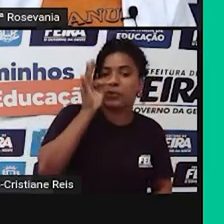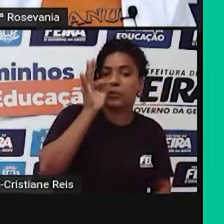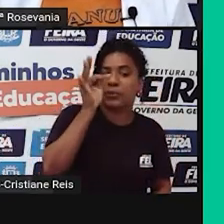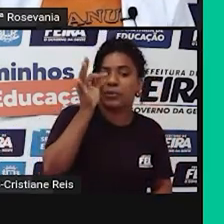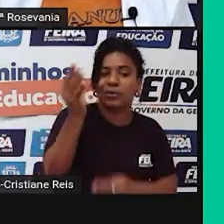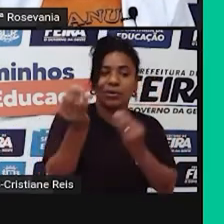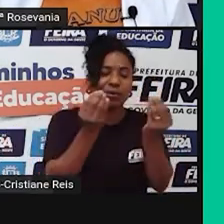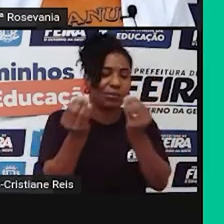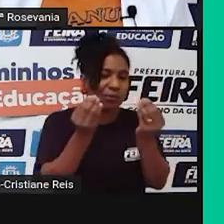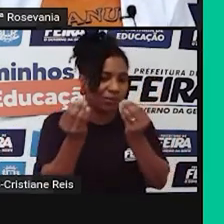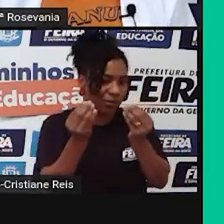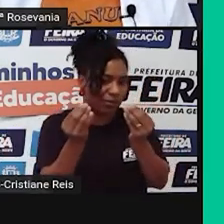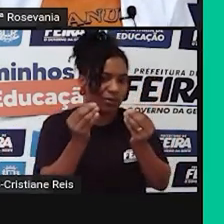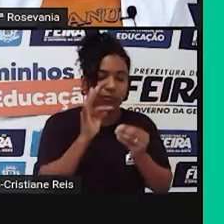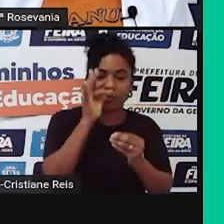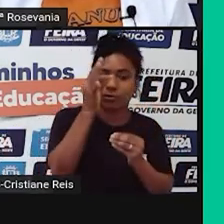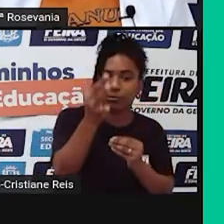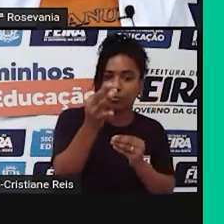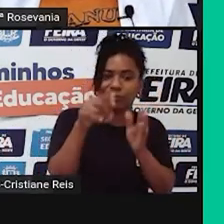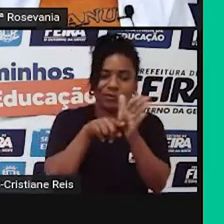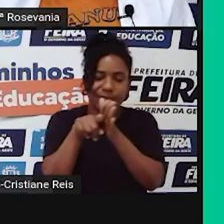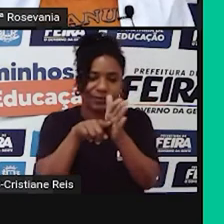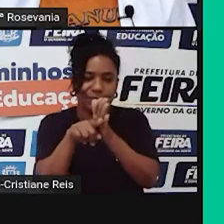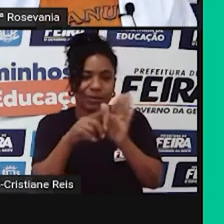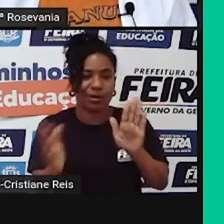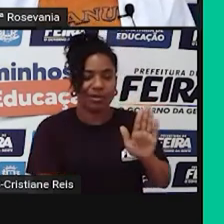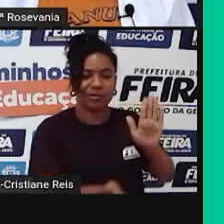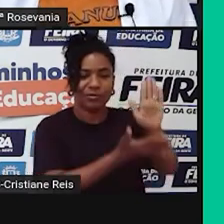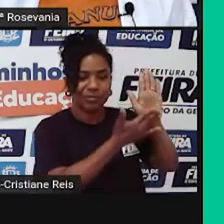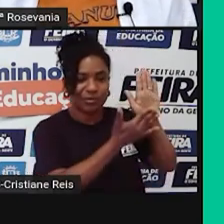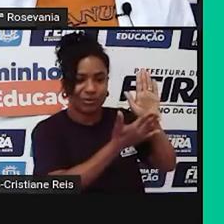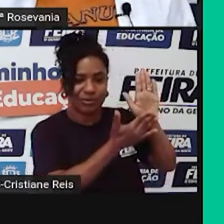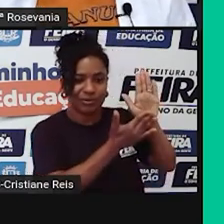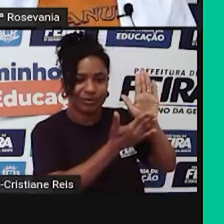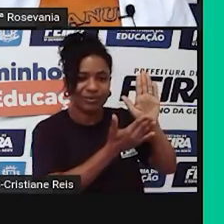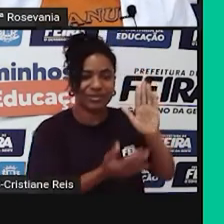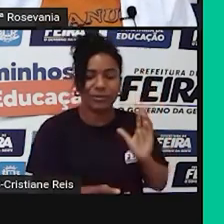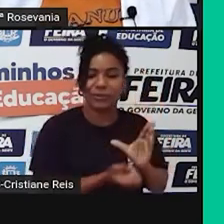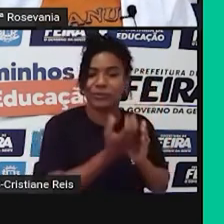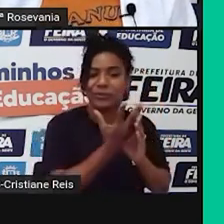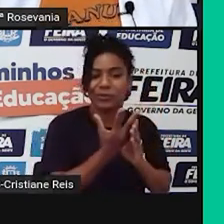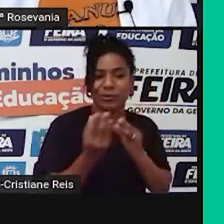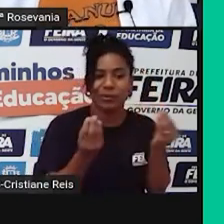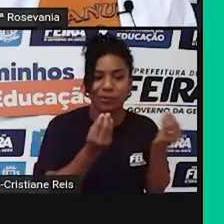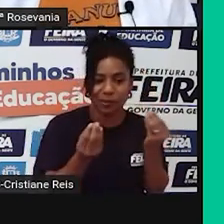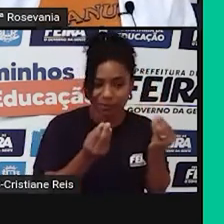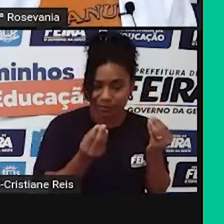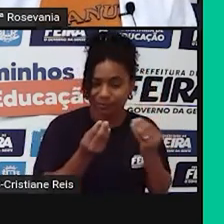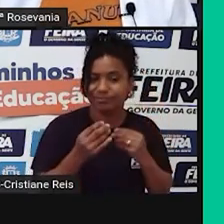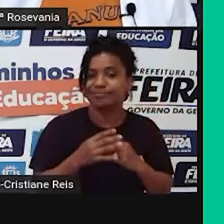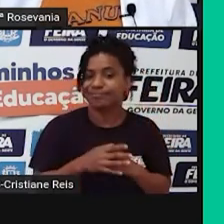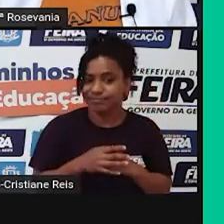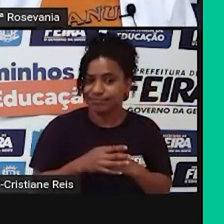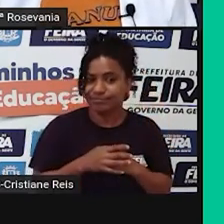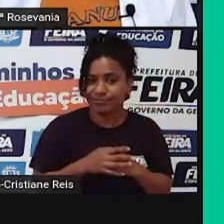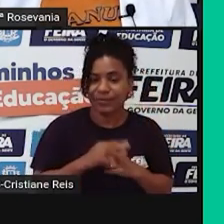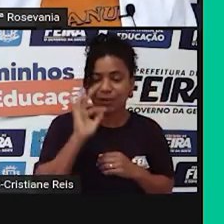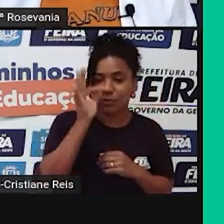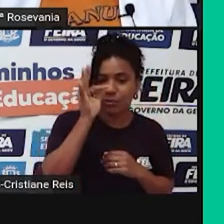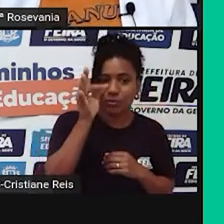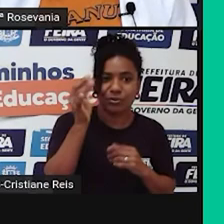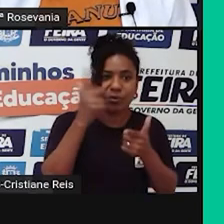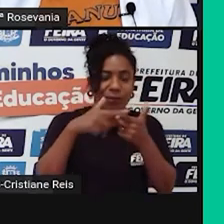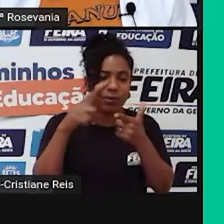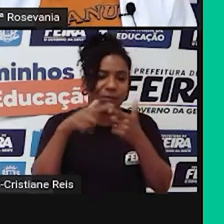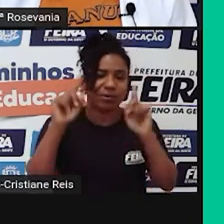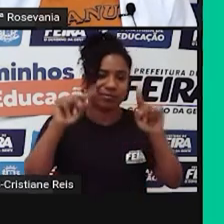saber onde vai se investir e quais são as políticas públicas que devem ser levadas em consideração para que não tenha problema.